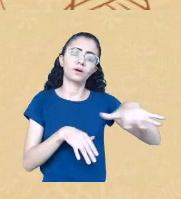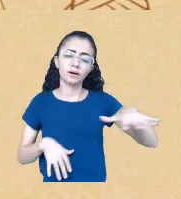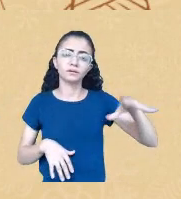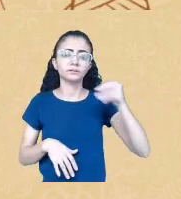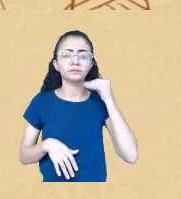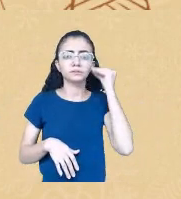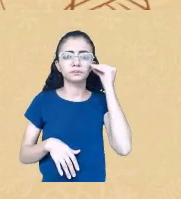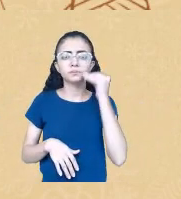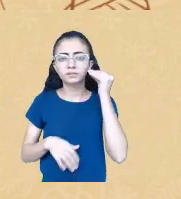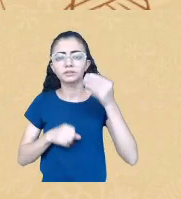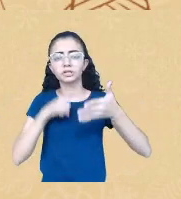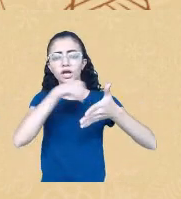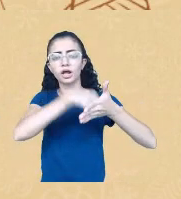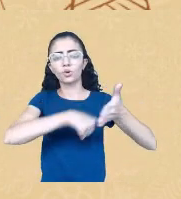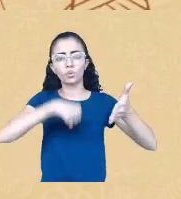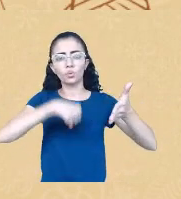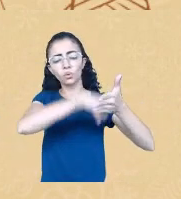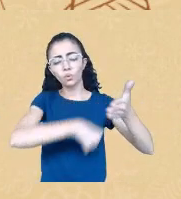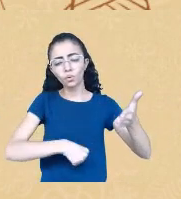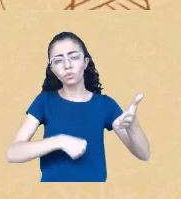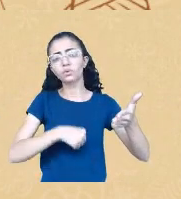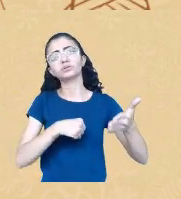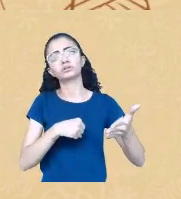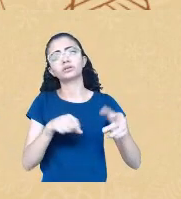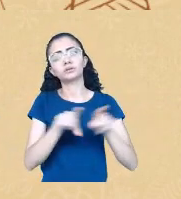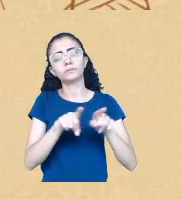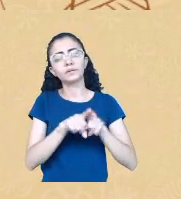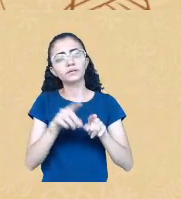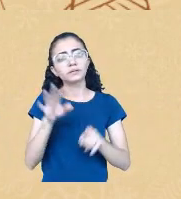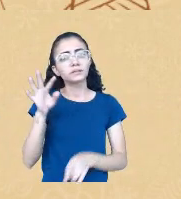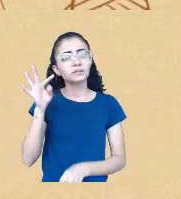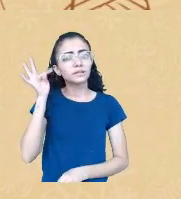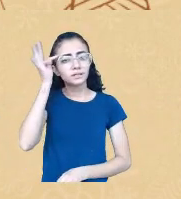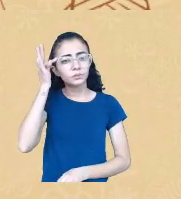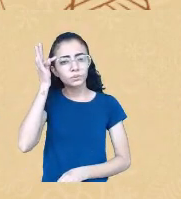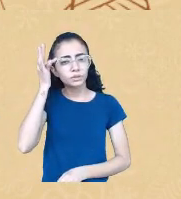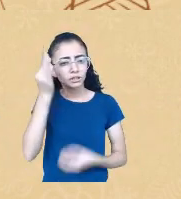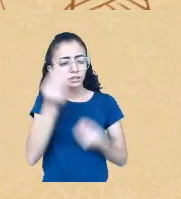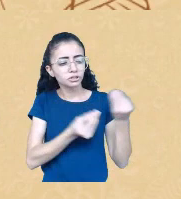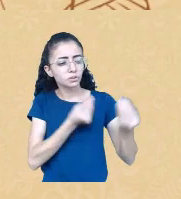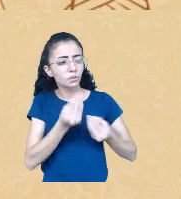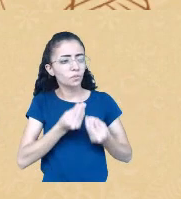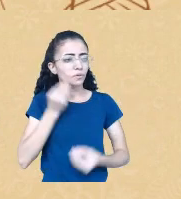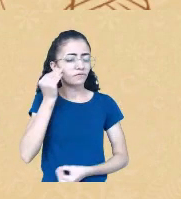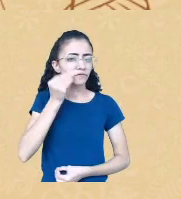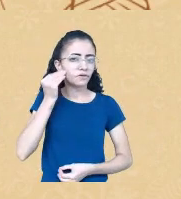ativismo e dessa teoria que se constrói, né? com essa vivência, com essas práticas.